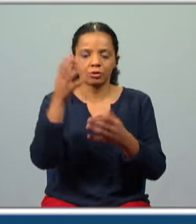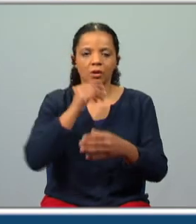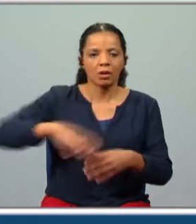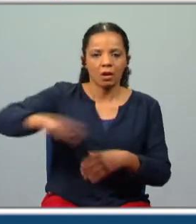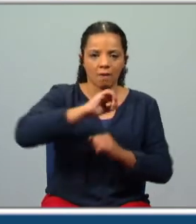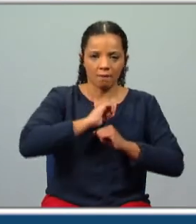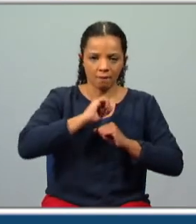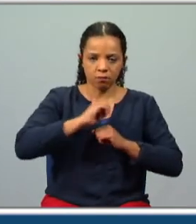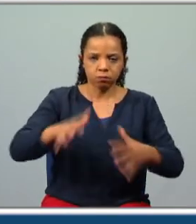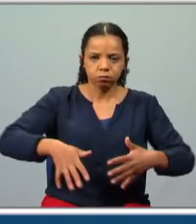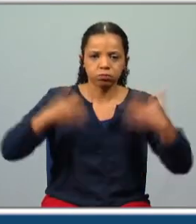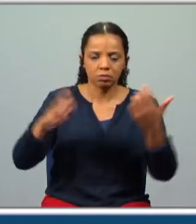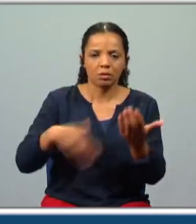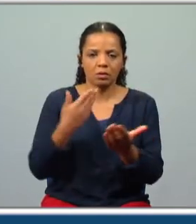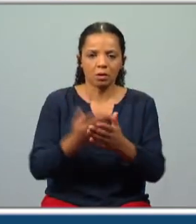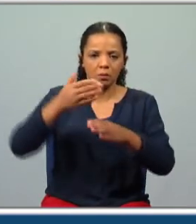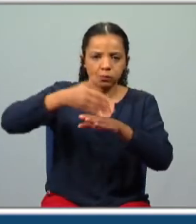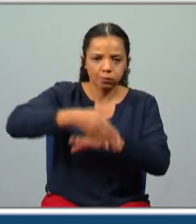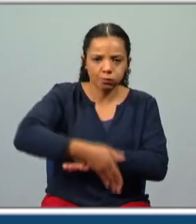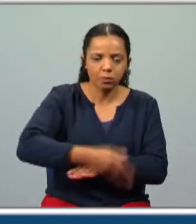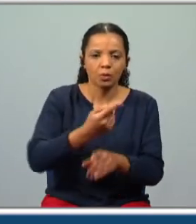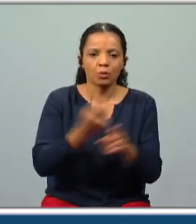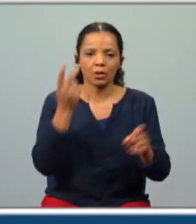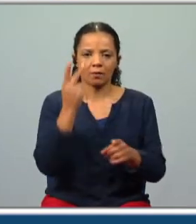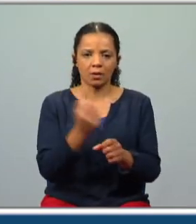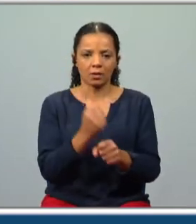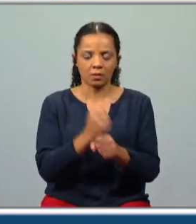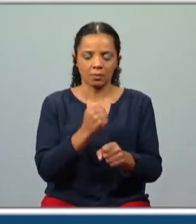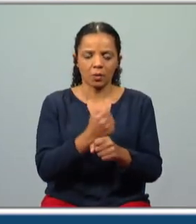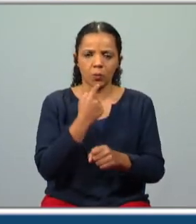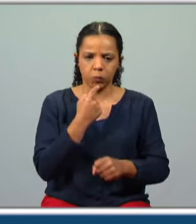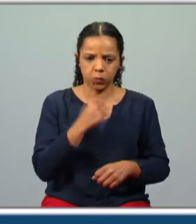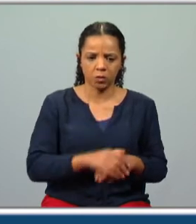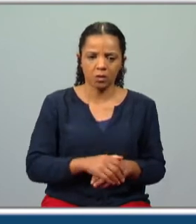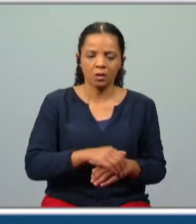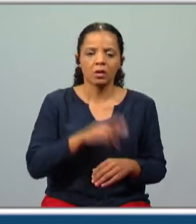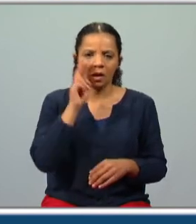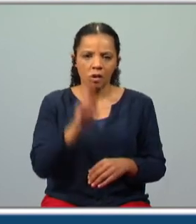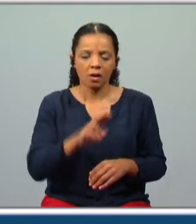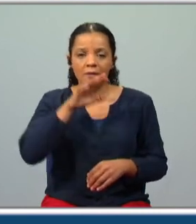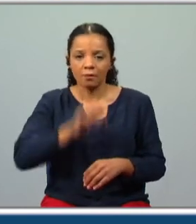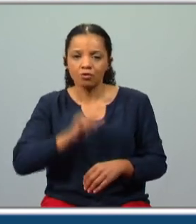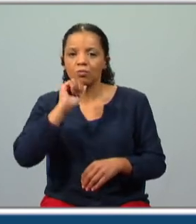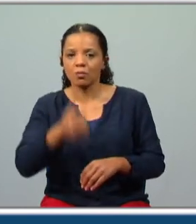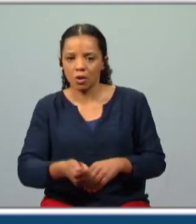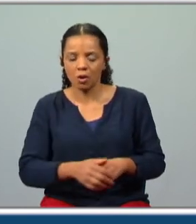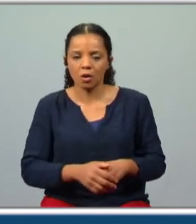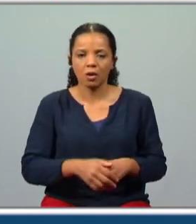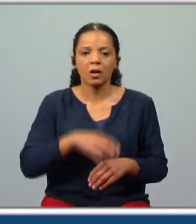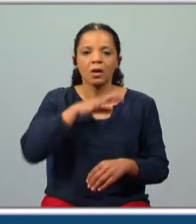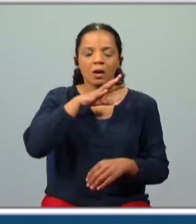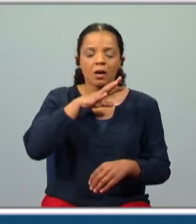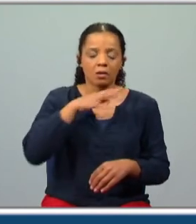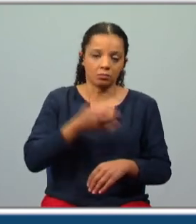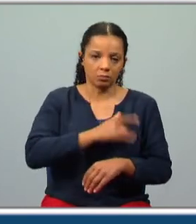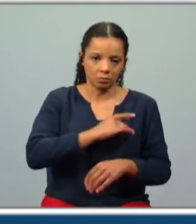irado os deixará de um cru naufrágio vivos para verem trabalhos excessivos verão morrer com fome os filhos caros em tanto amor gerados e